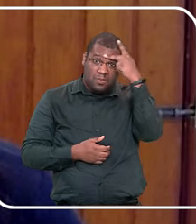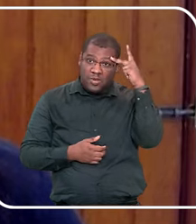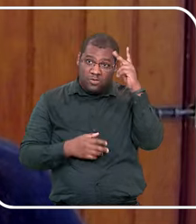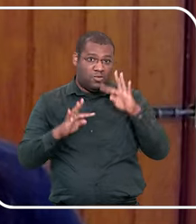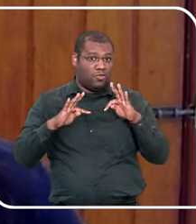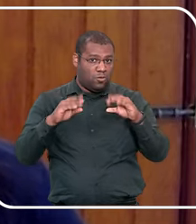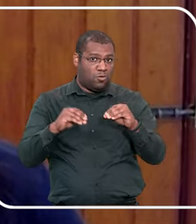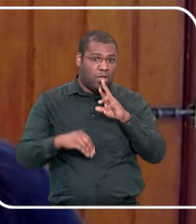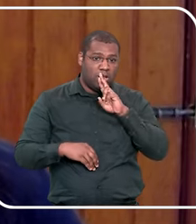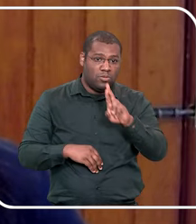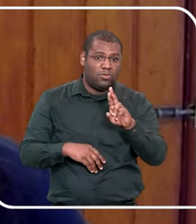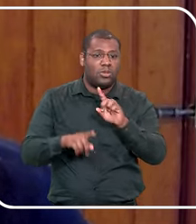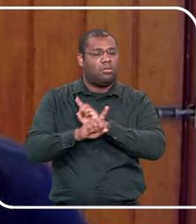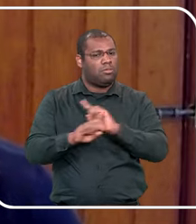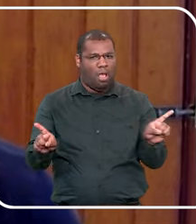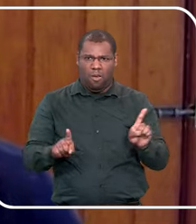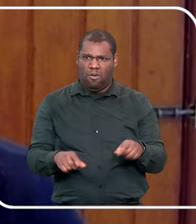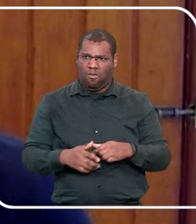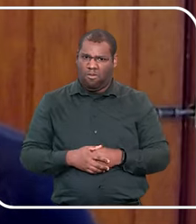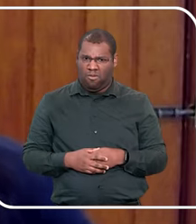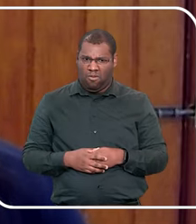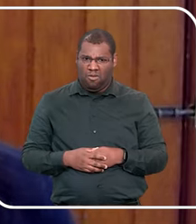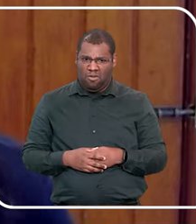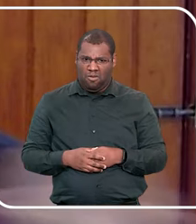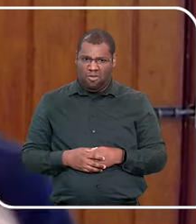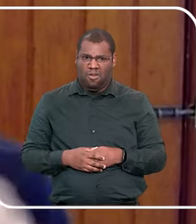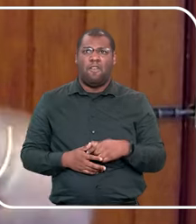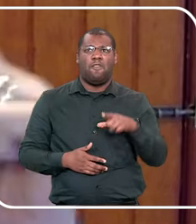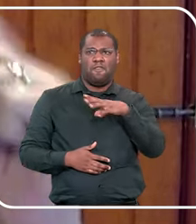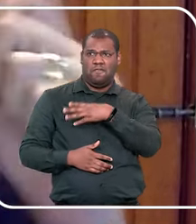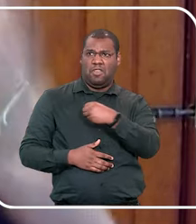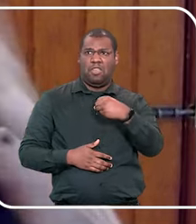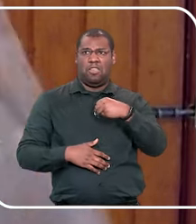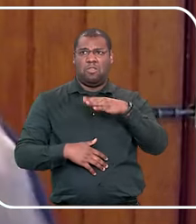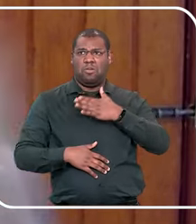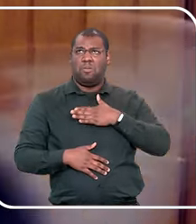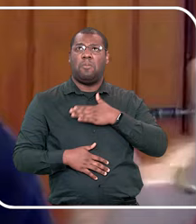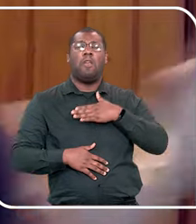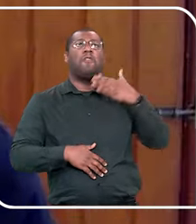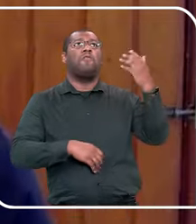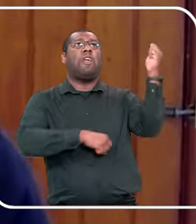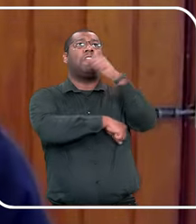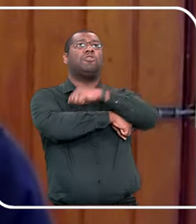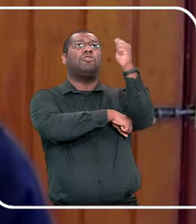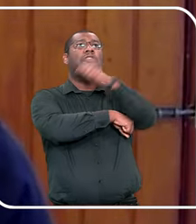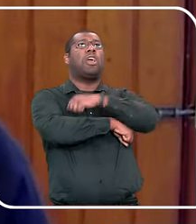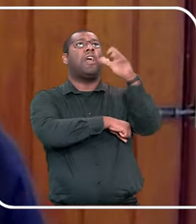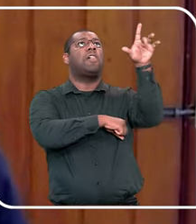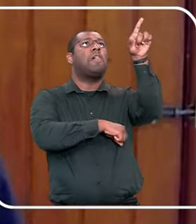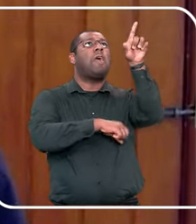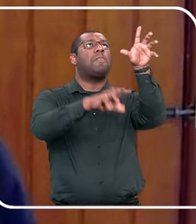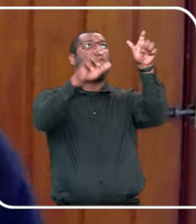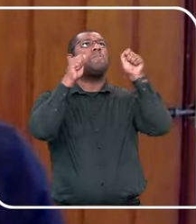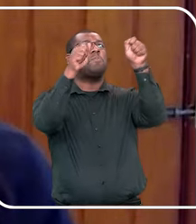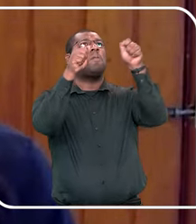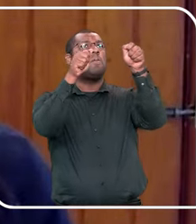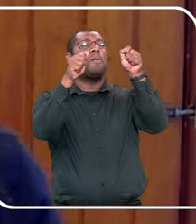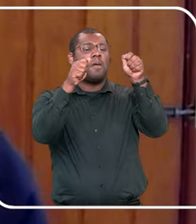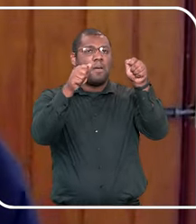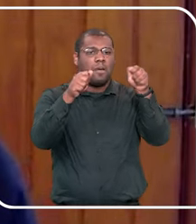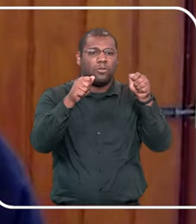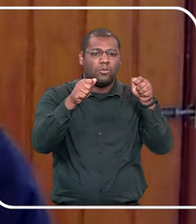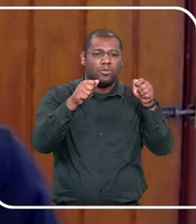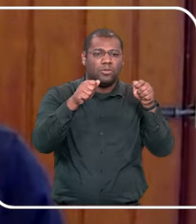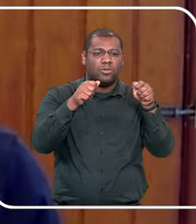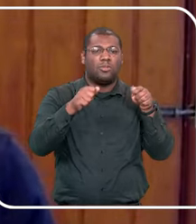das pessoas responde que não. E eu não deixaria, né? Se ficar sacudindo ali, sacudindo nessa rede. E aí eu começo contando uma